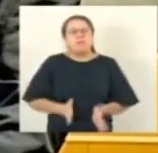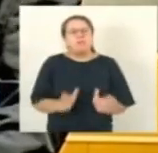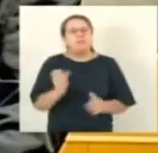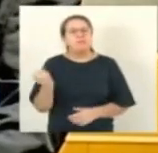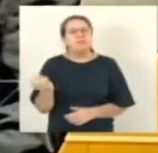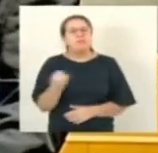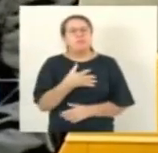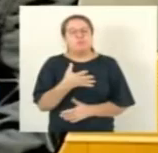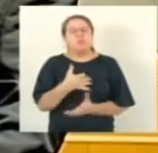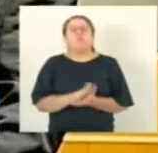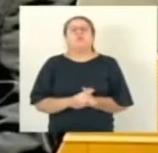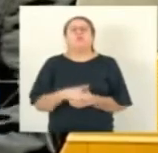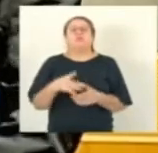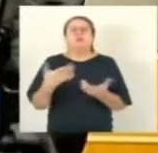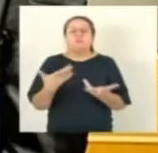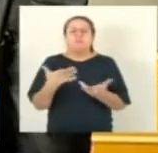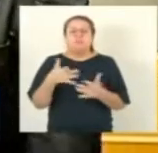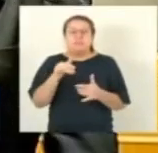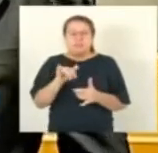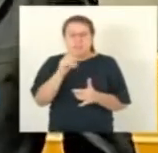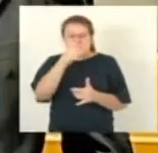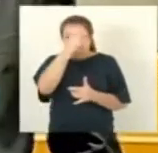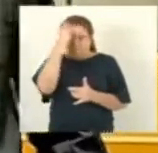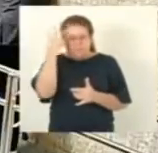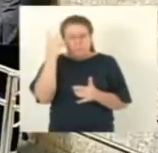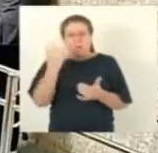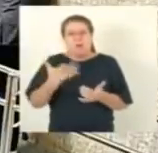em mim, ainda que esteja morto, viverá.